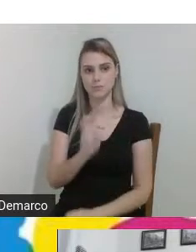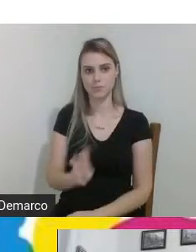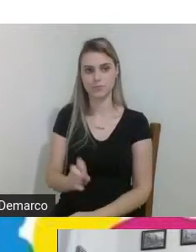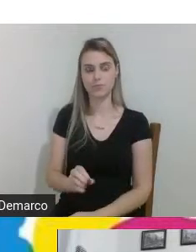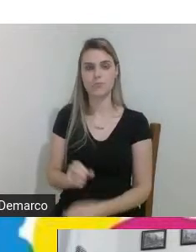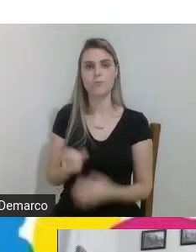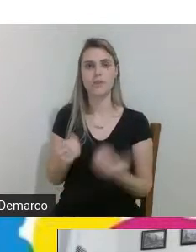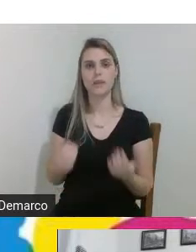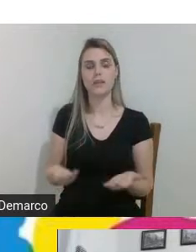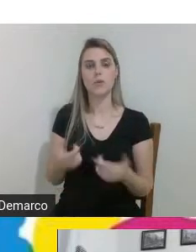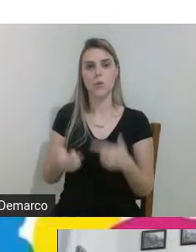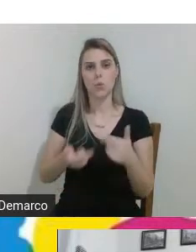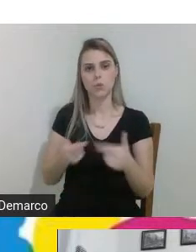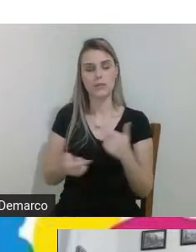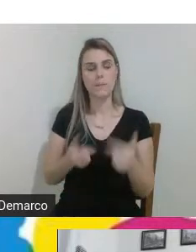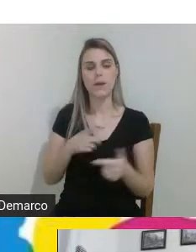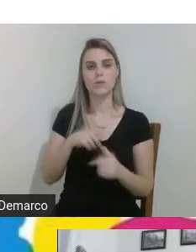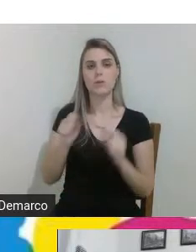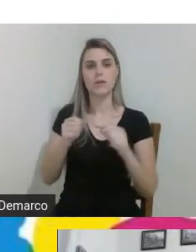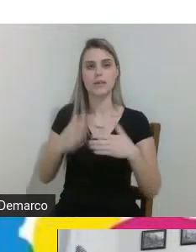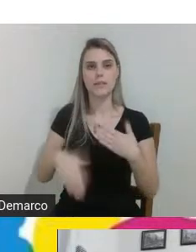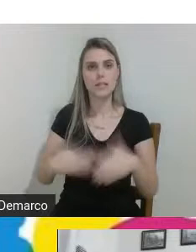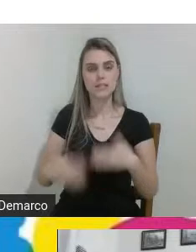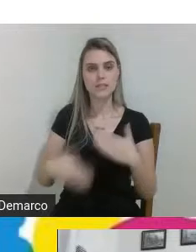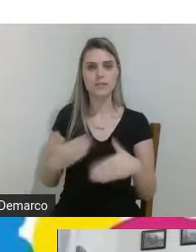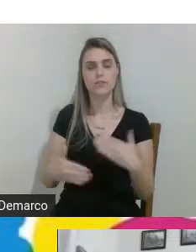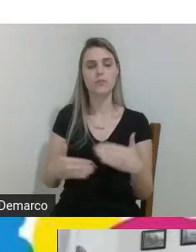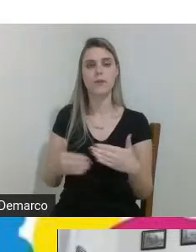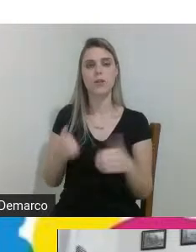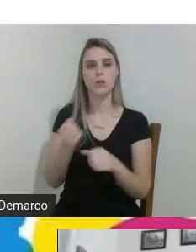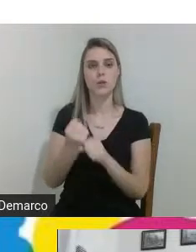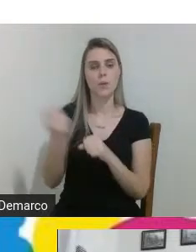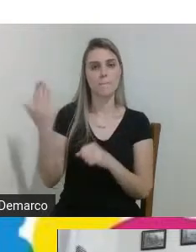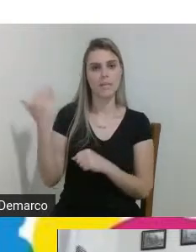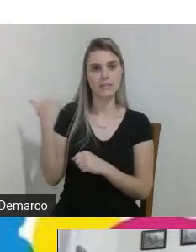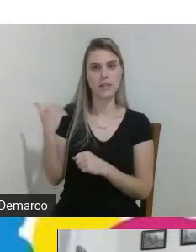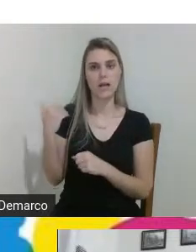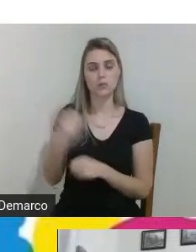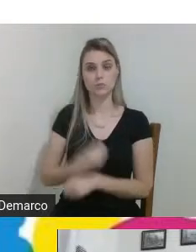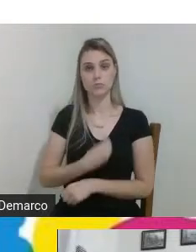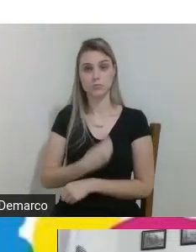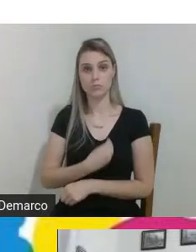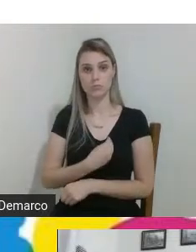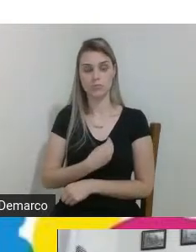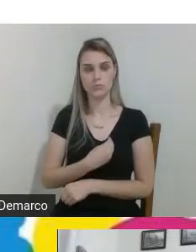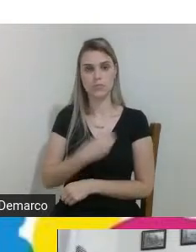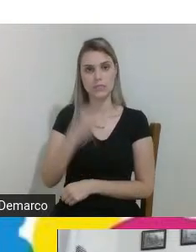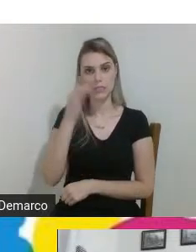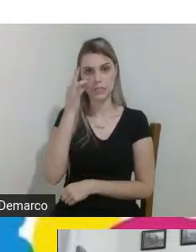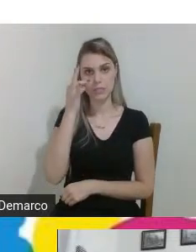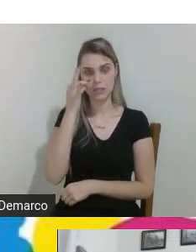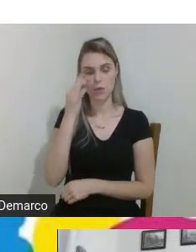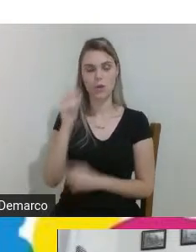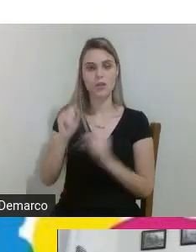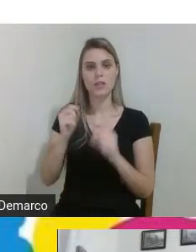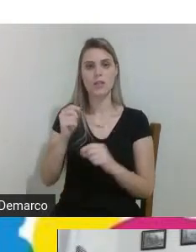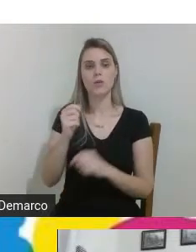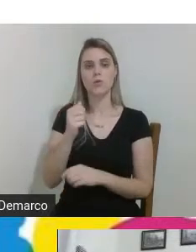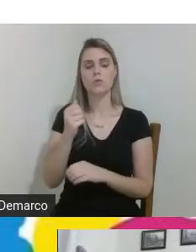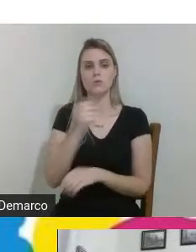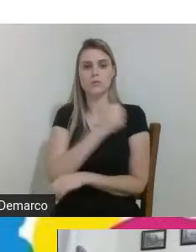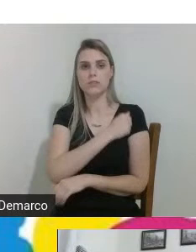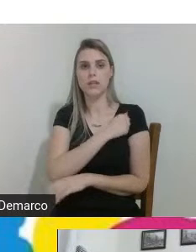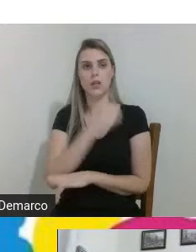esse trabalho aí contou com o desenvolvimento desde o ano passado presencial onde os estudantes foram até a instituição